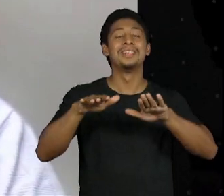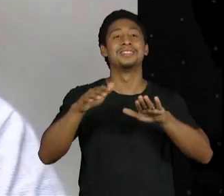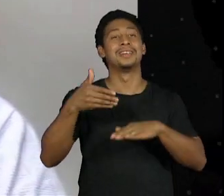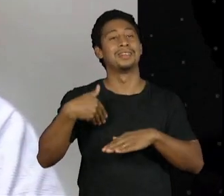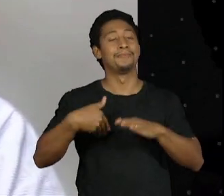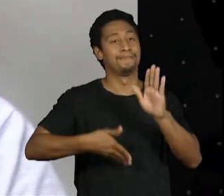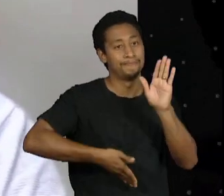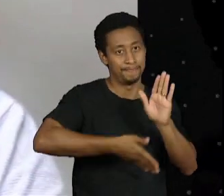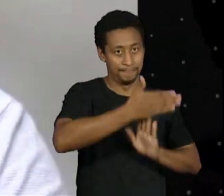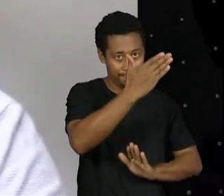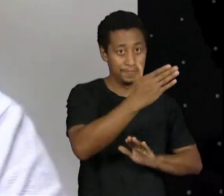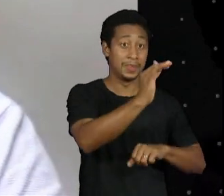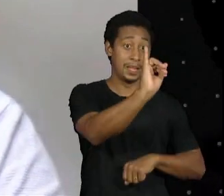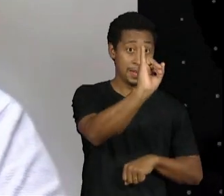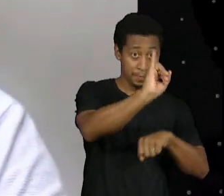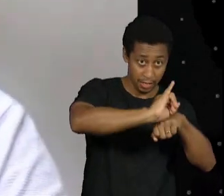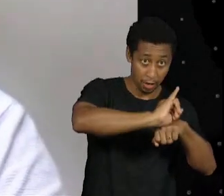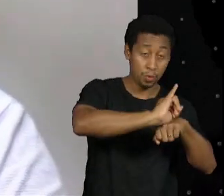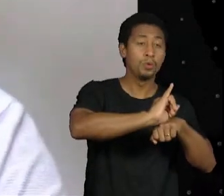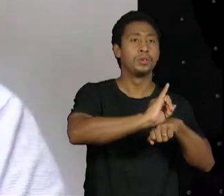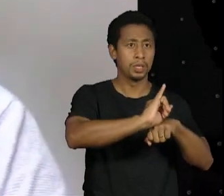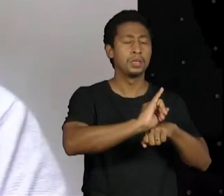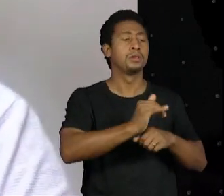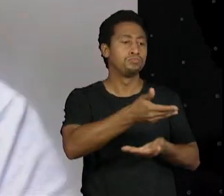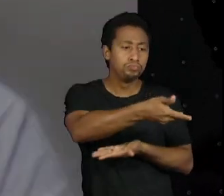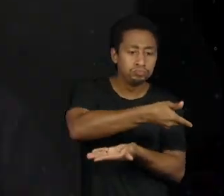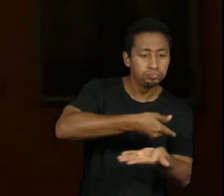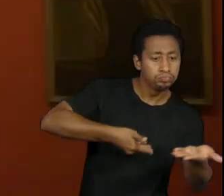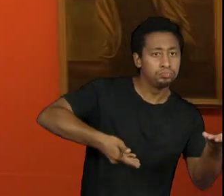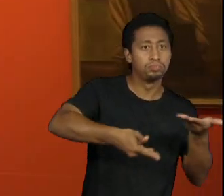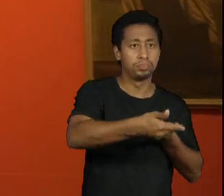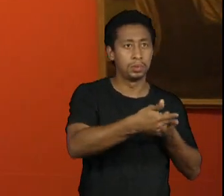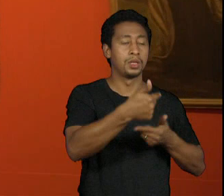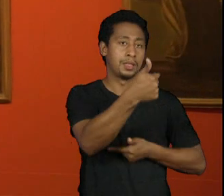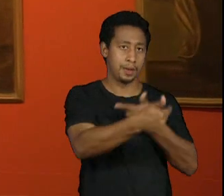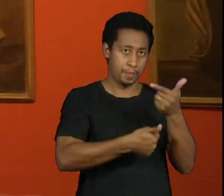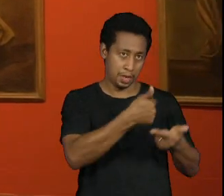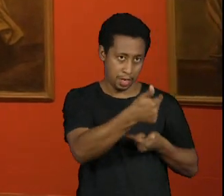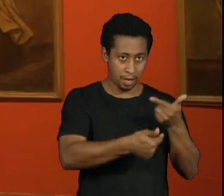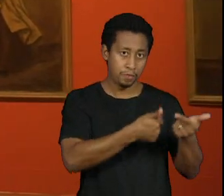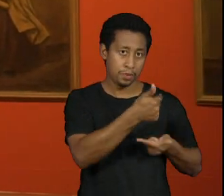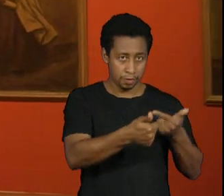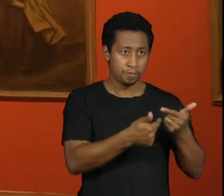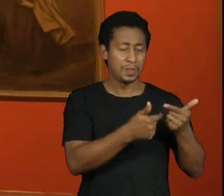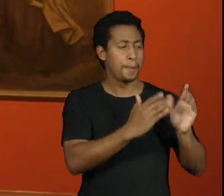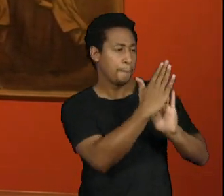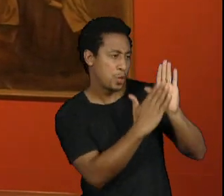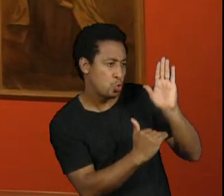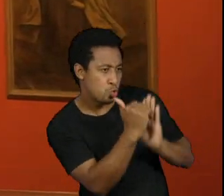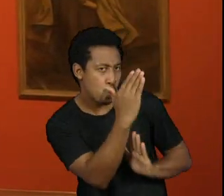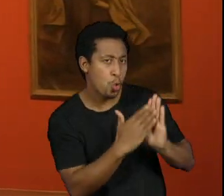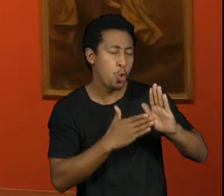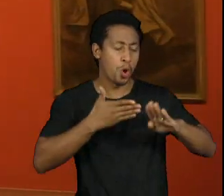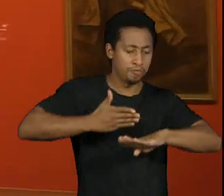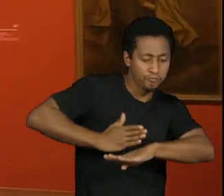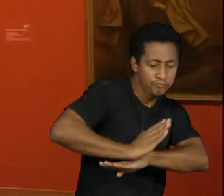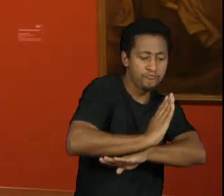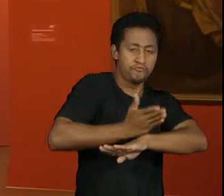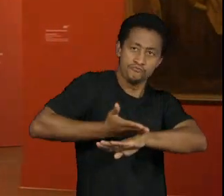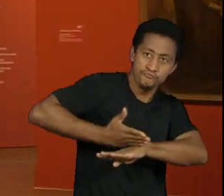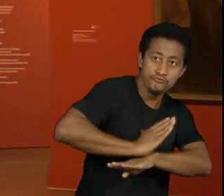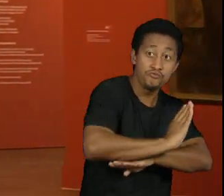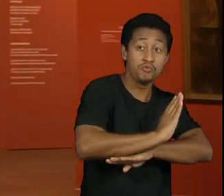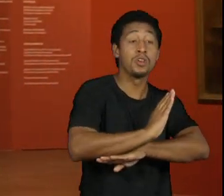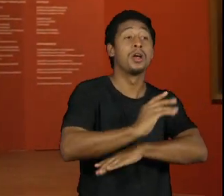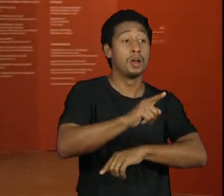pintor entalhador decorador para aprender aulas de latim e ele tem atualmente um repertório